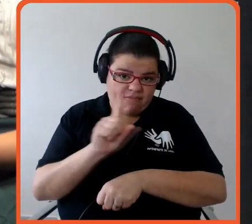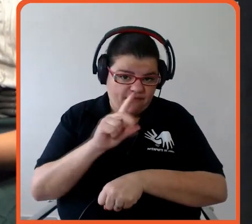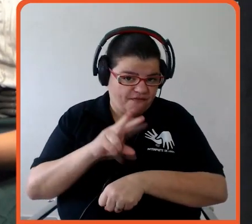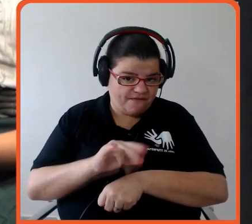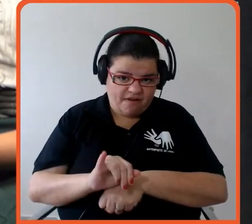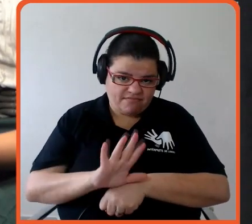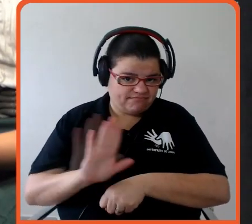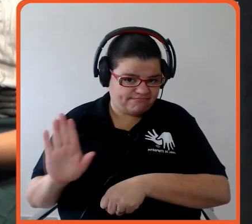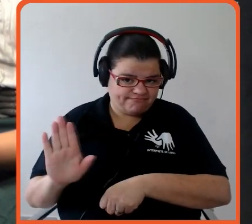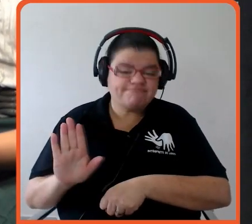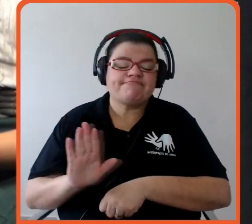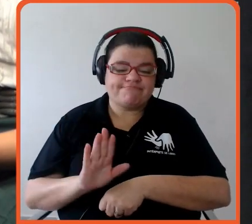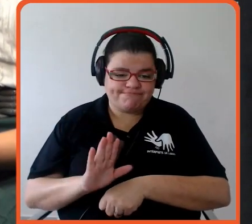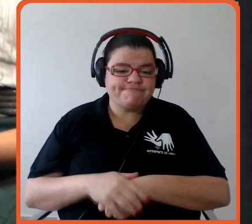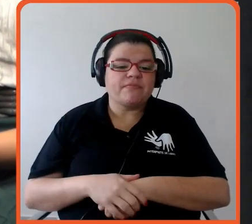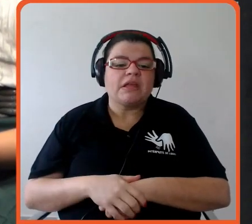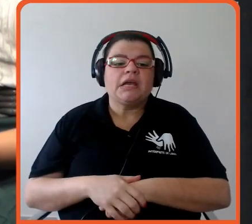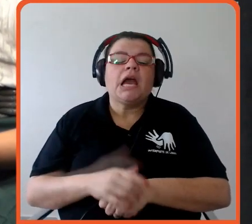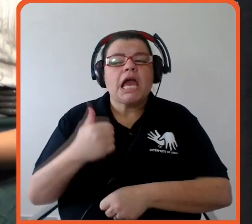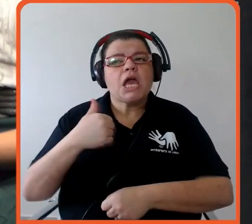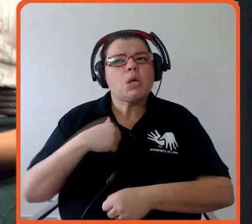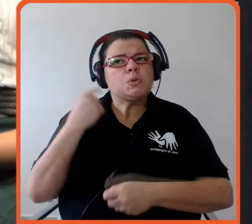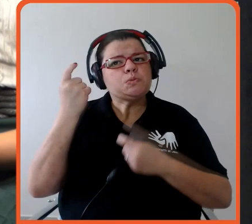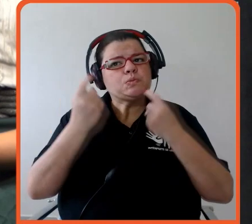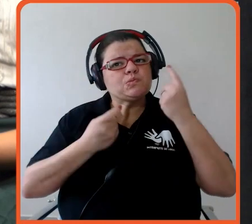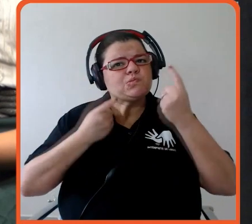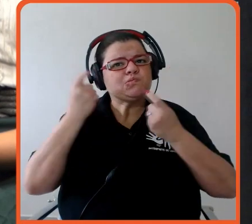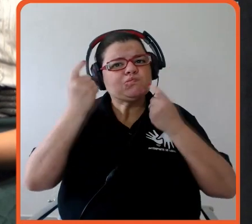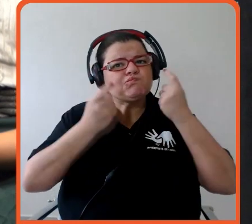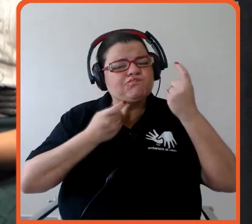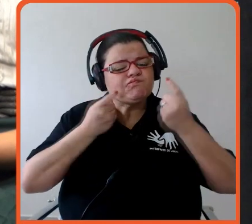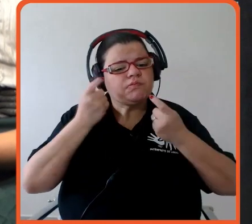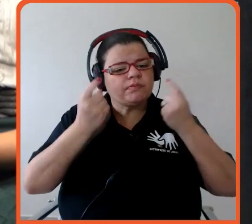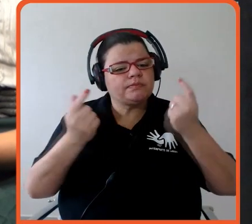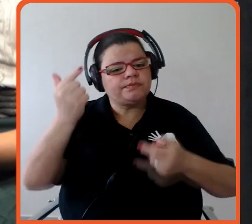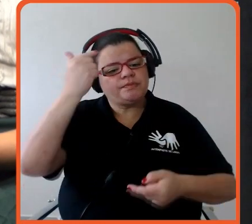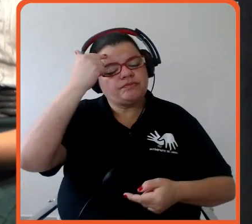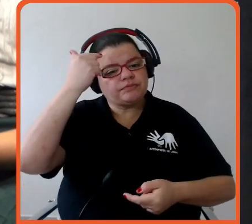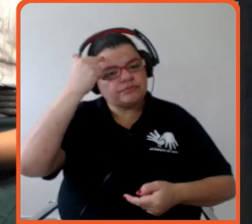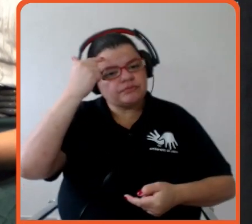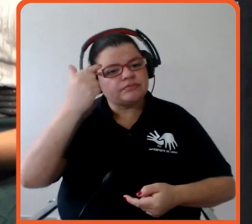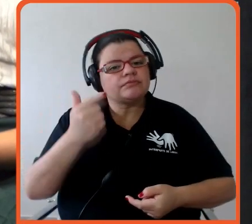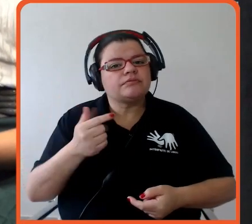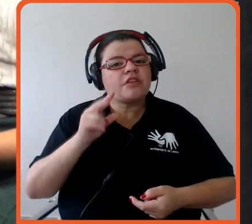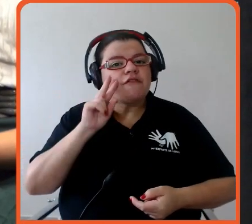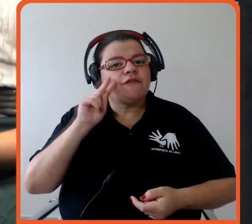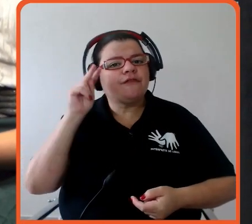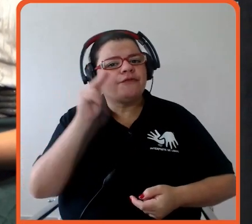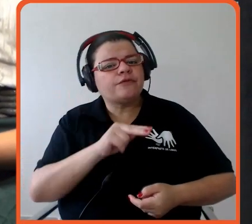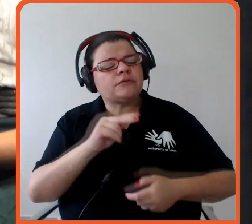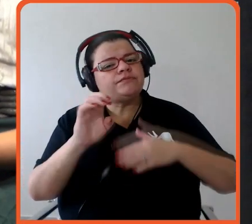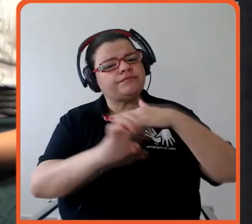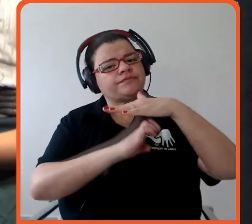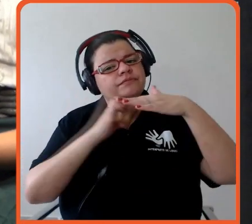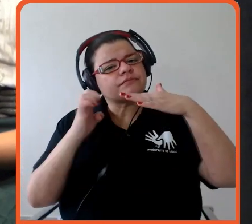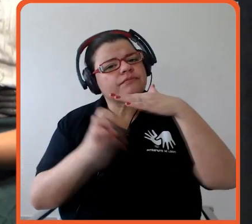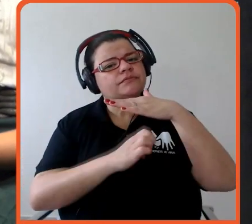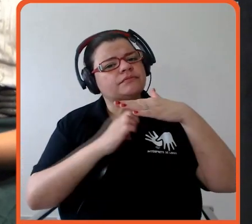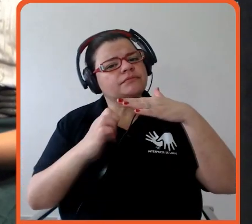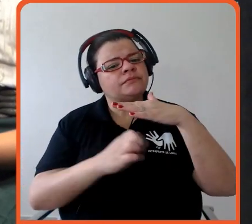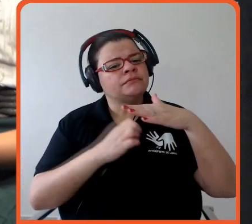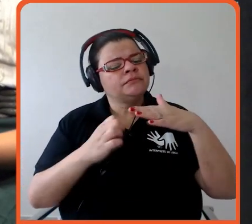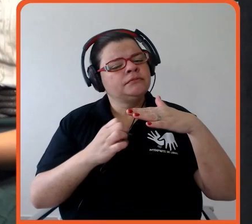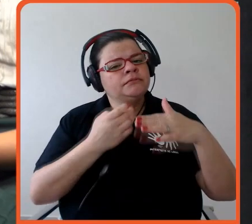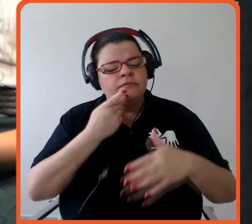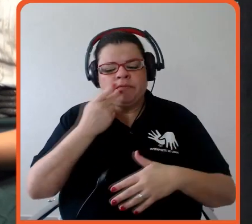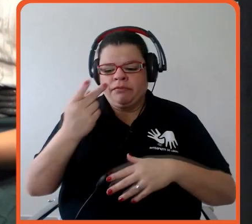coisa que eu me preocupo muitas vezes, a gente vê as empresas falando nisso, mas não vê empresas falando, por exemplo,